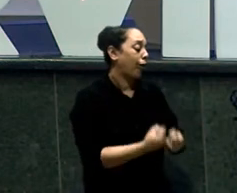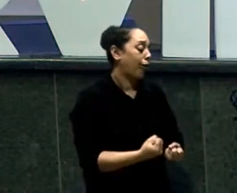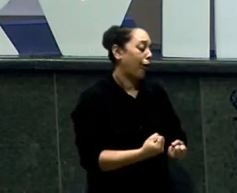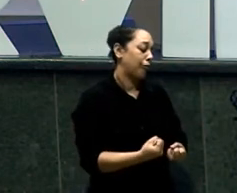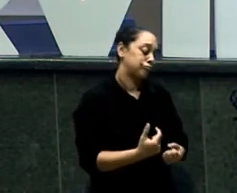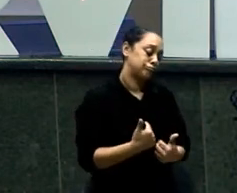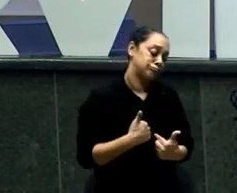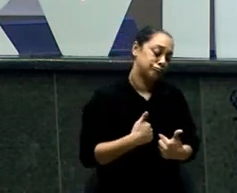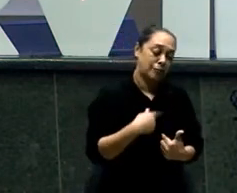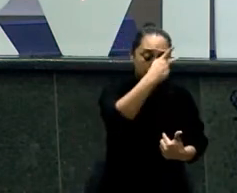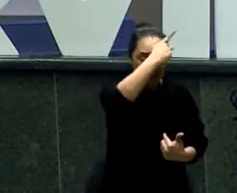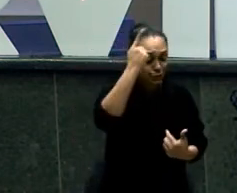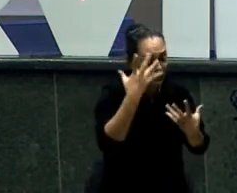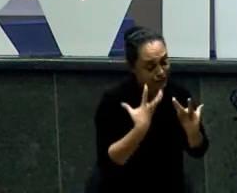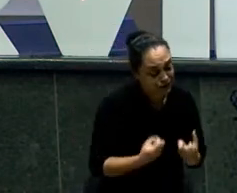Mas